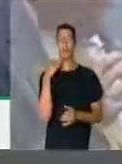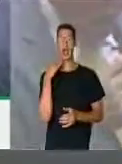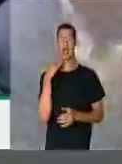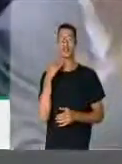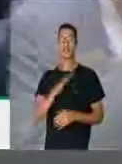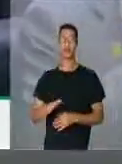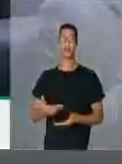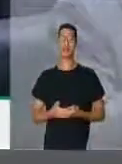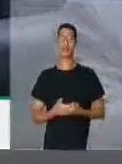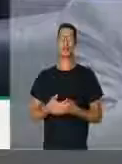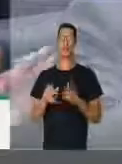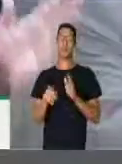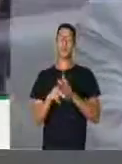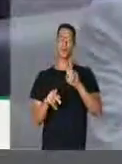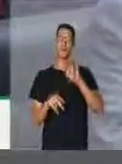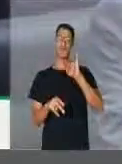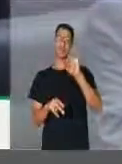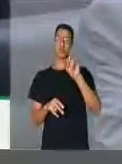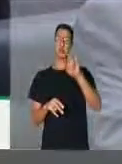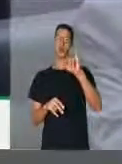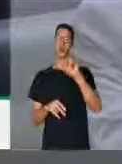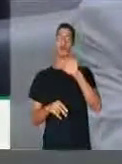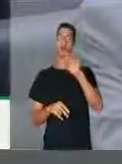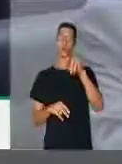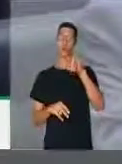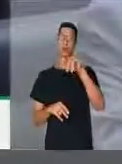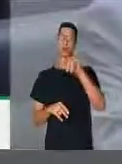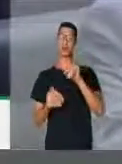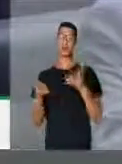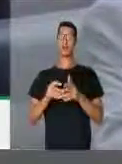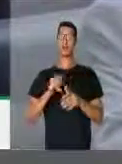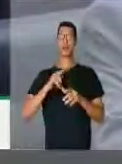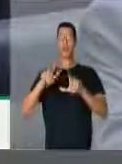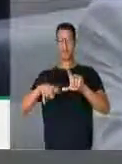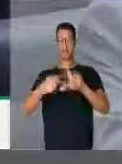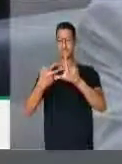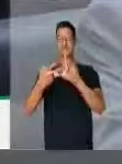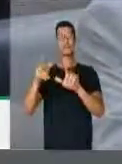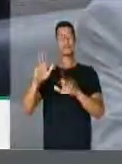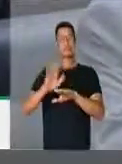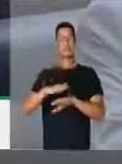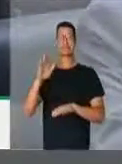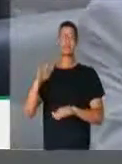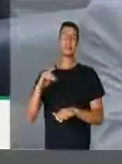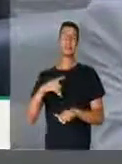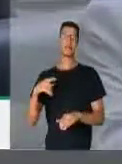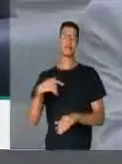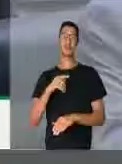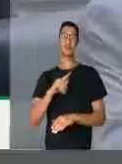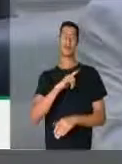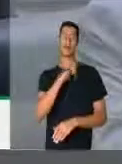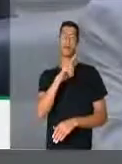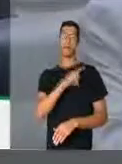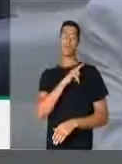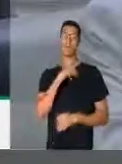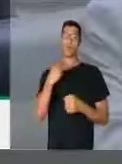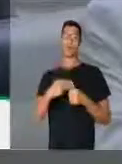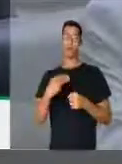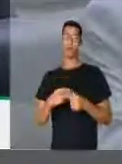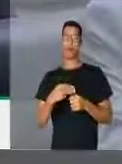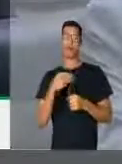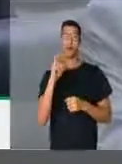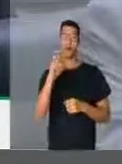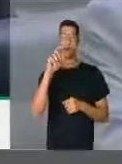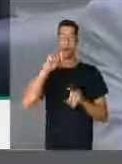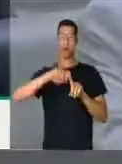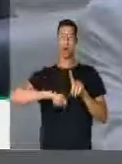infantil em Vitória da Conquista, que vinha caindo há 20 anos, hoje teve um aumento marcante. A gestão municipal de